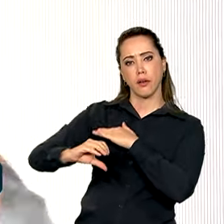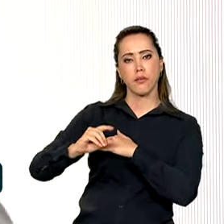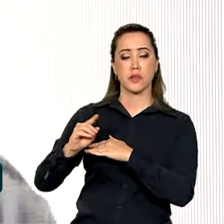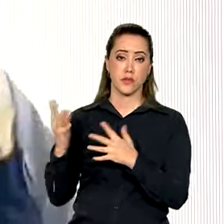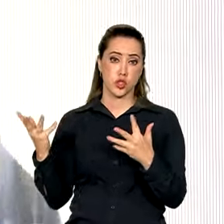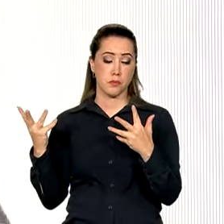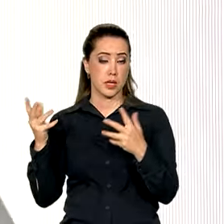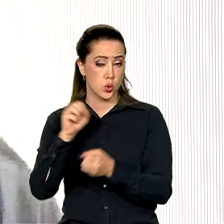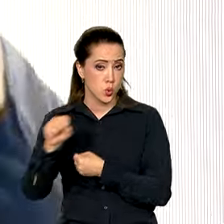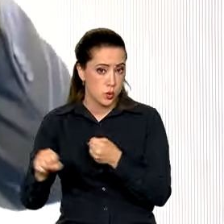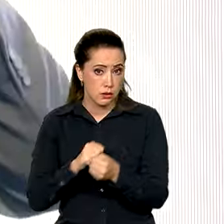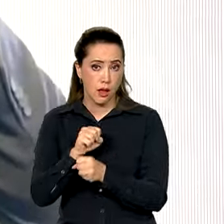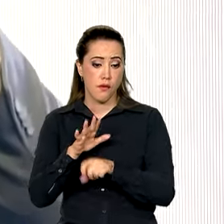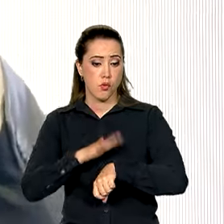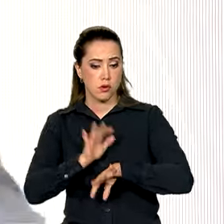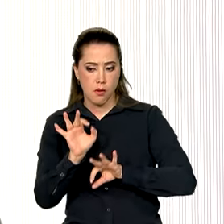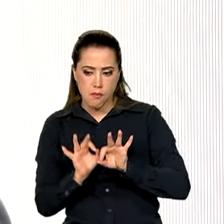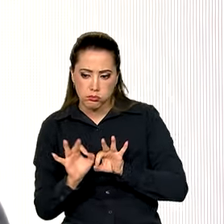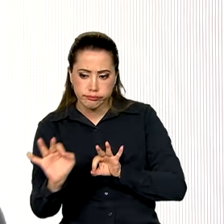prazo e isso se faz com planejamento. Obrigado. Obrigado.